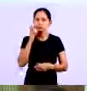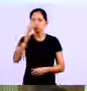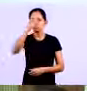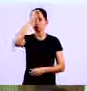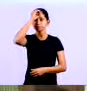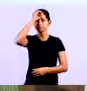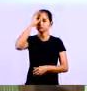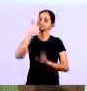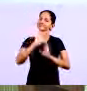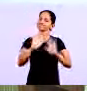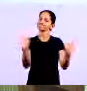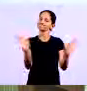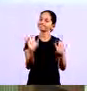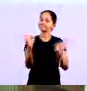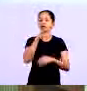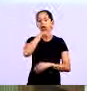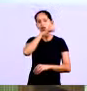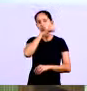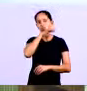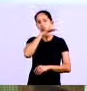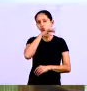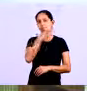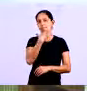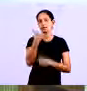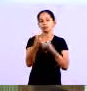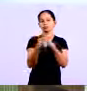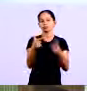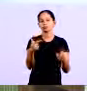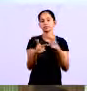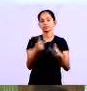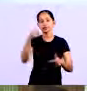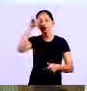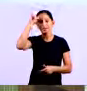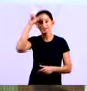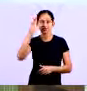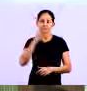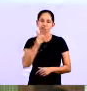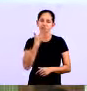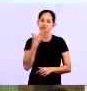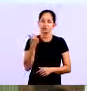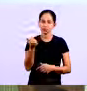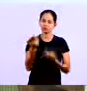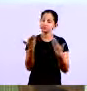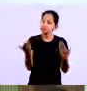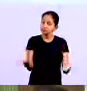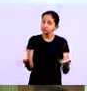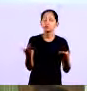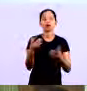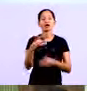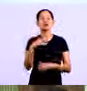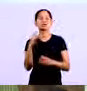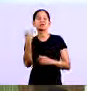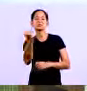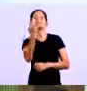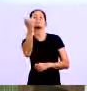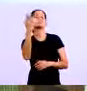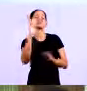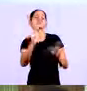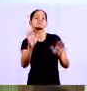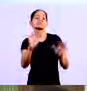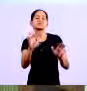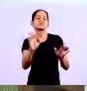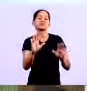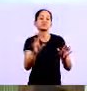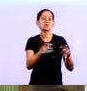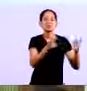buraco então há uma probabilidade de você vir a ter problemas. Os controles são muito importantes as pessoas acham que não é tão importante achar não se eu estiver vendendo